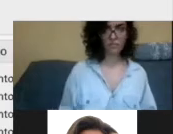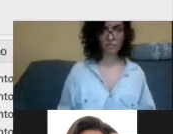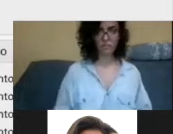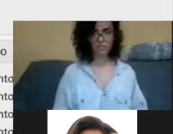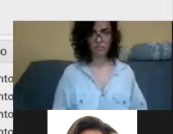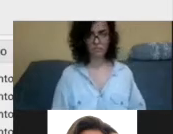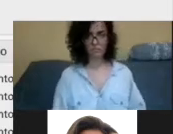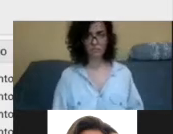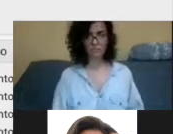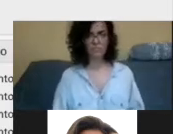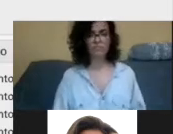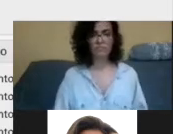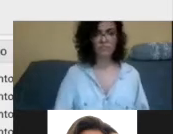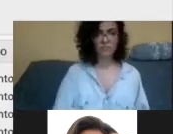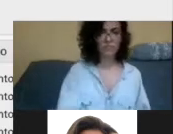Dá para ver a apresentação?